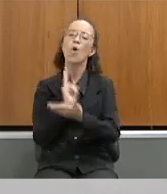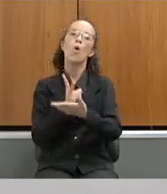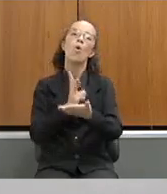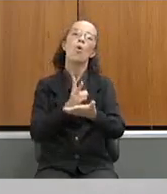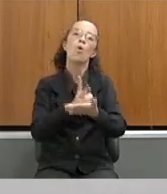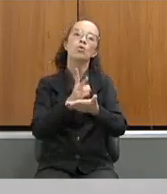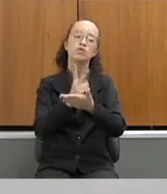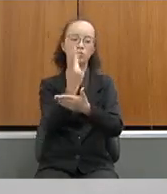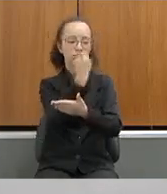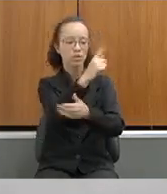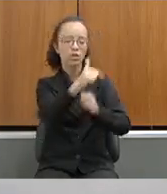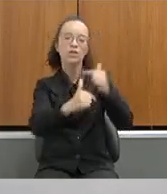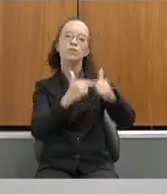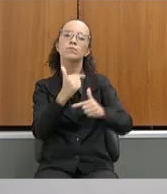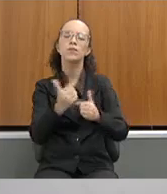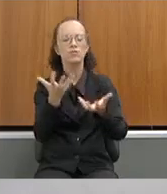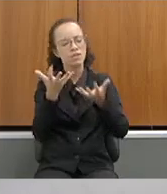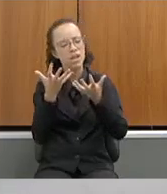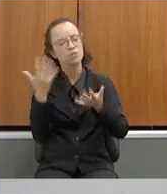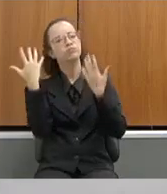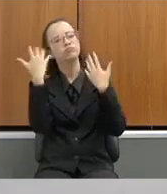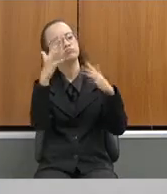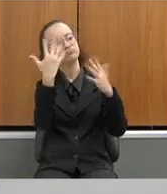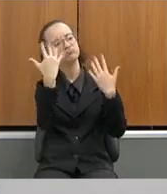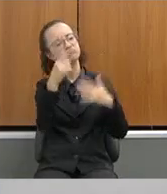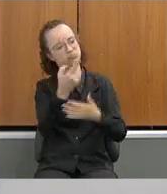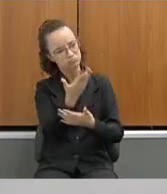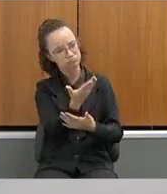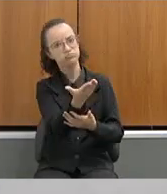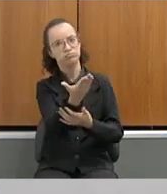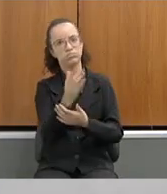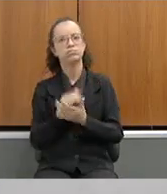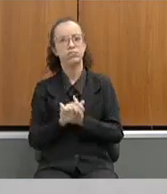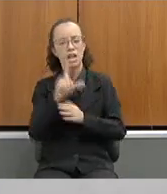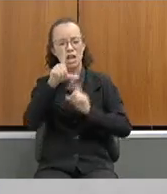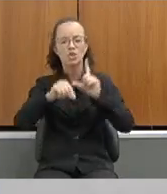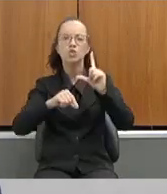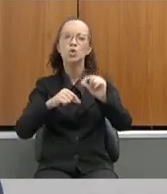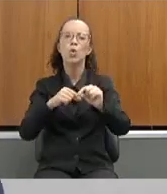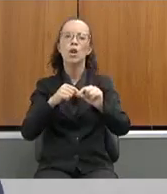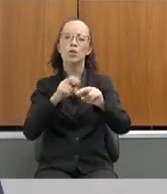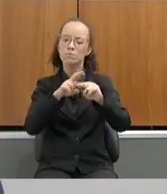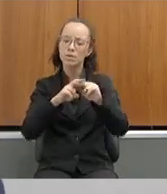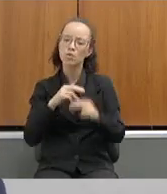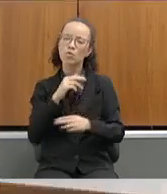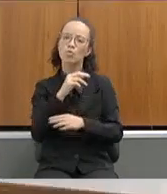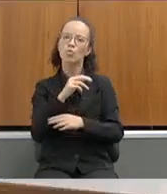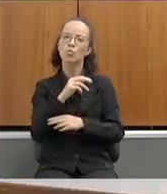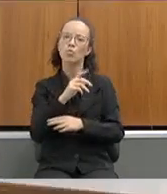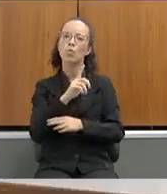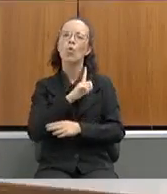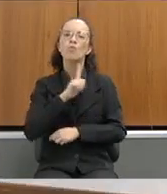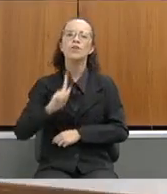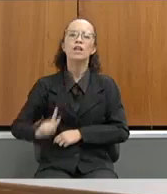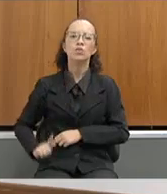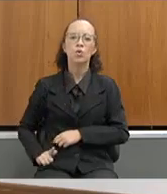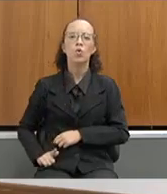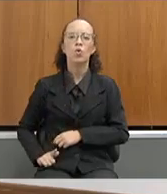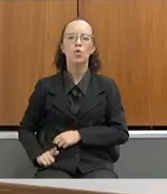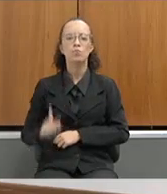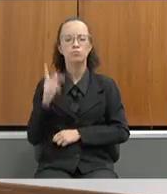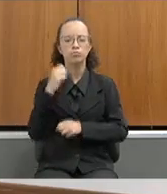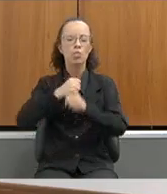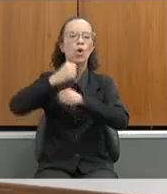seu trabalho, quero parabenizá-lo pela escolha novamente do governador na sua convocação para o